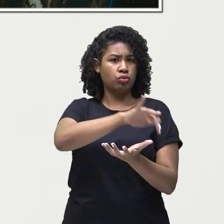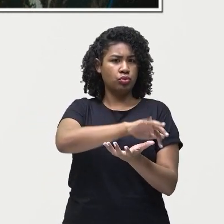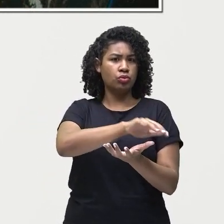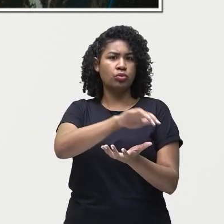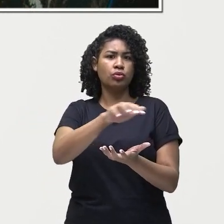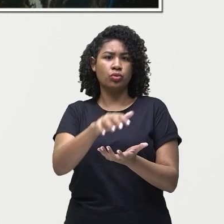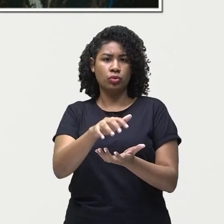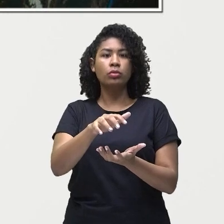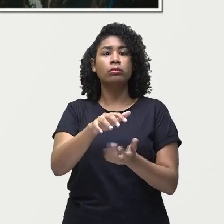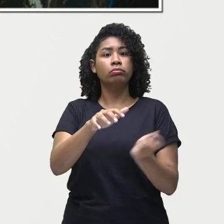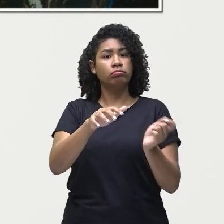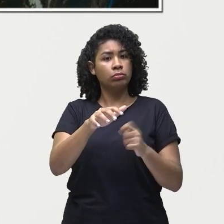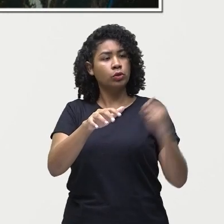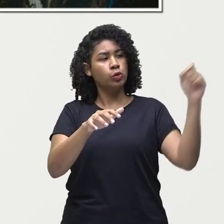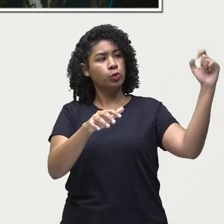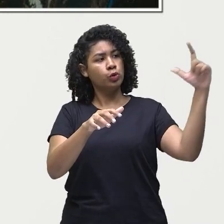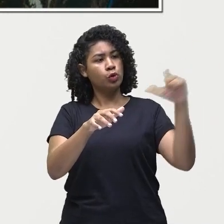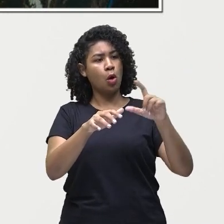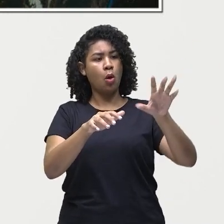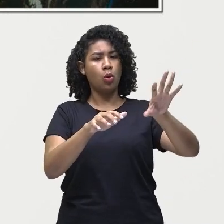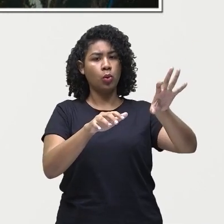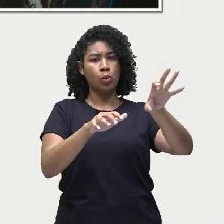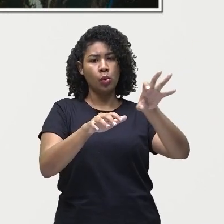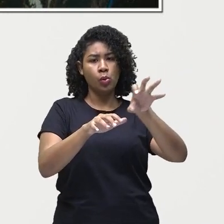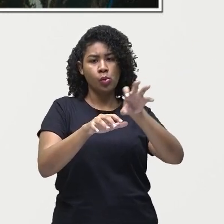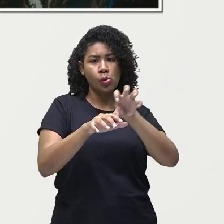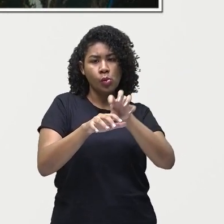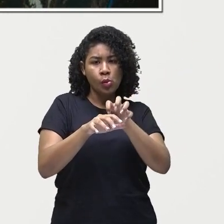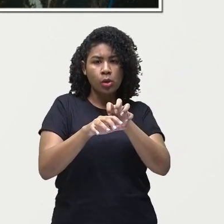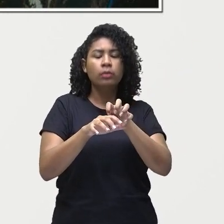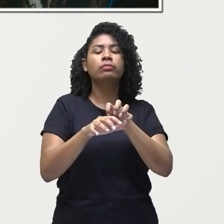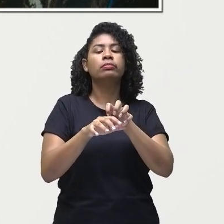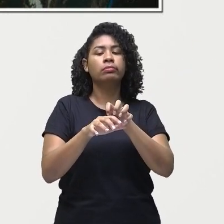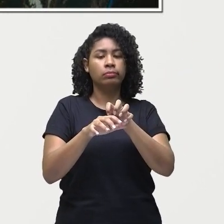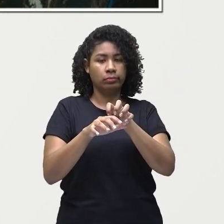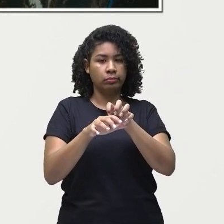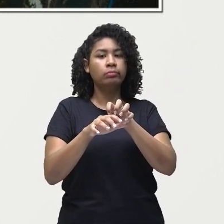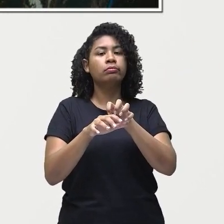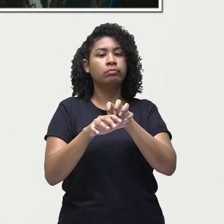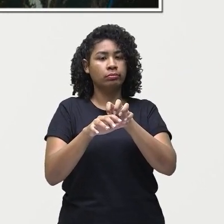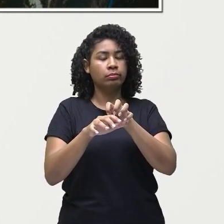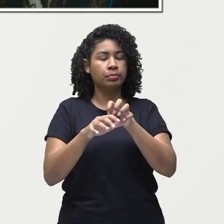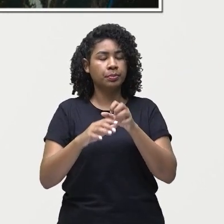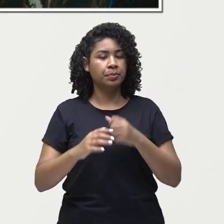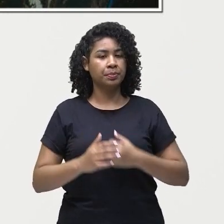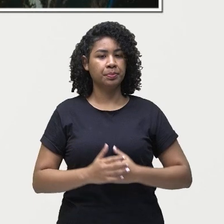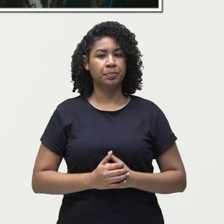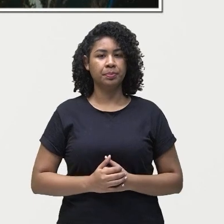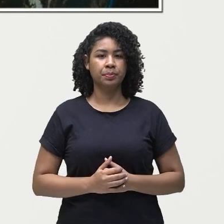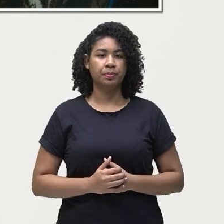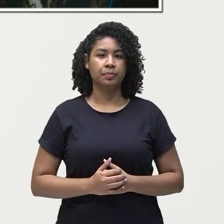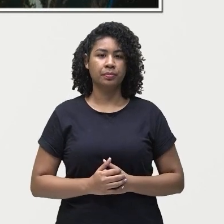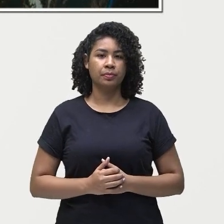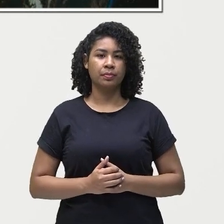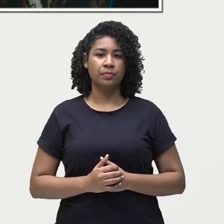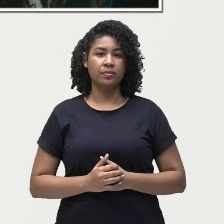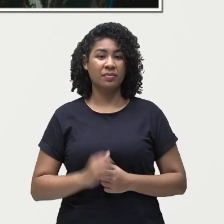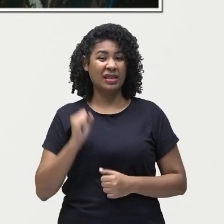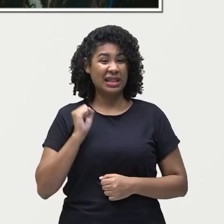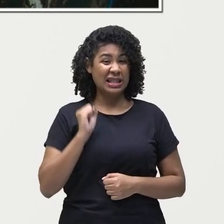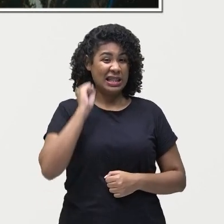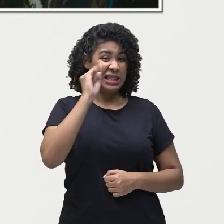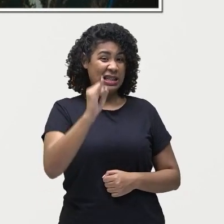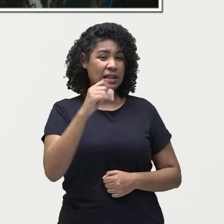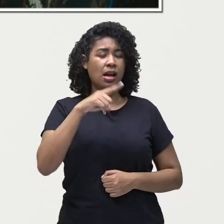retém ela retém uma um certo calor desses raios solares se